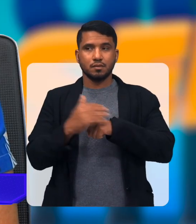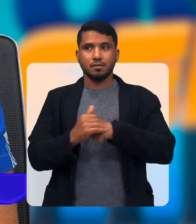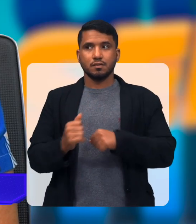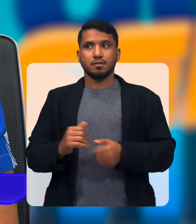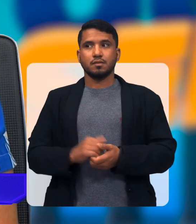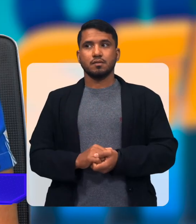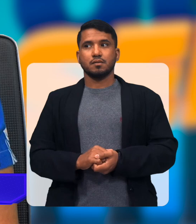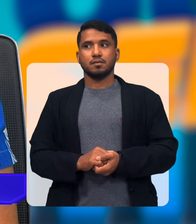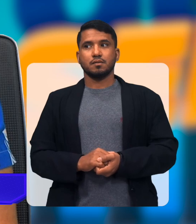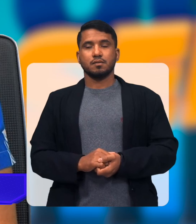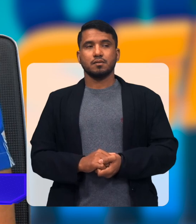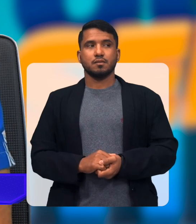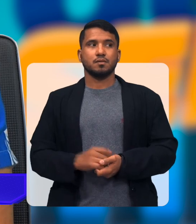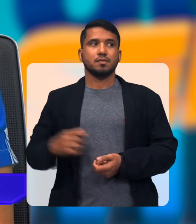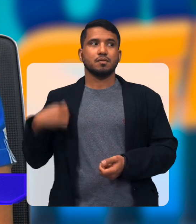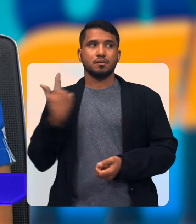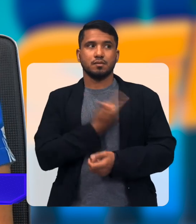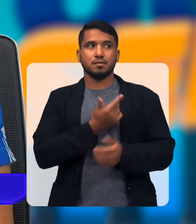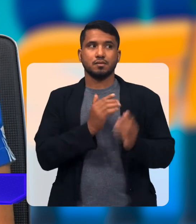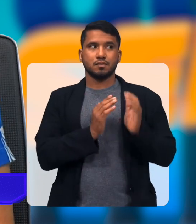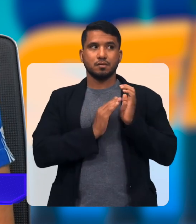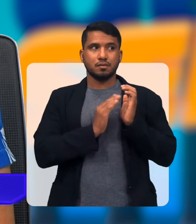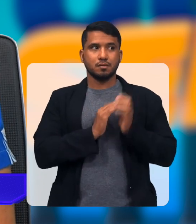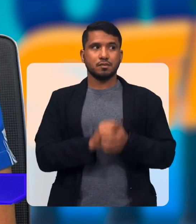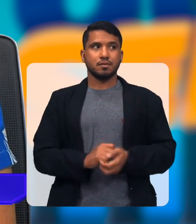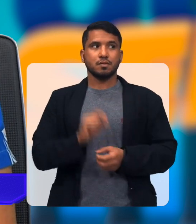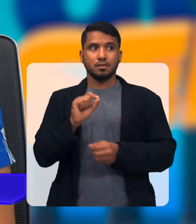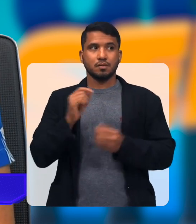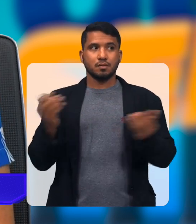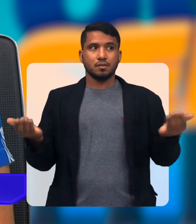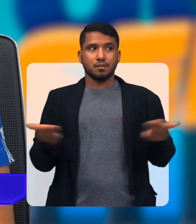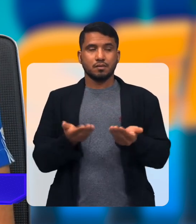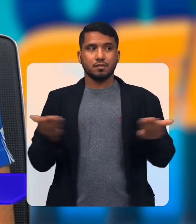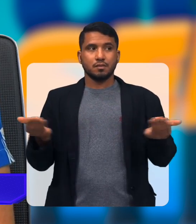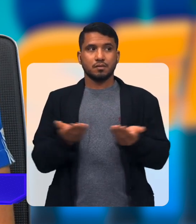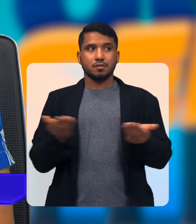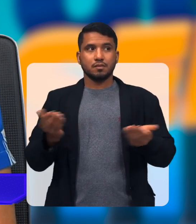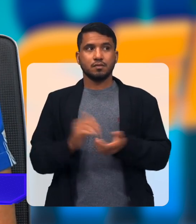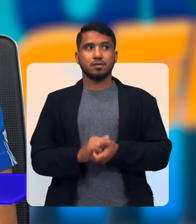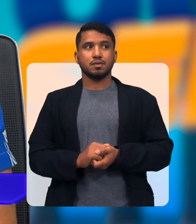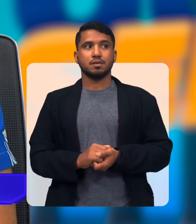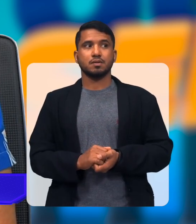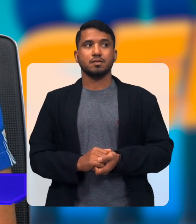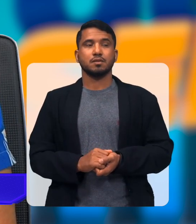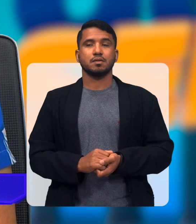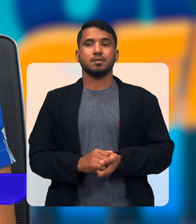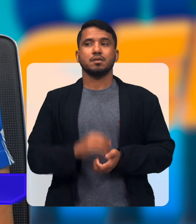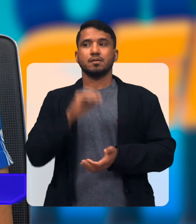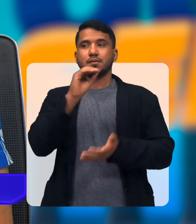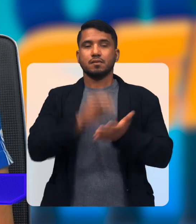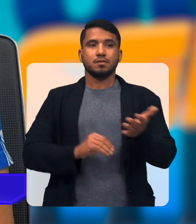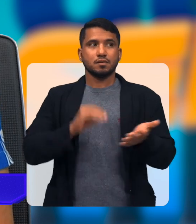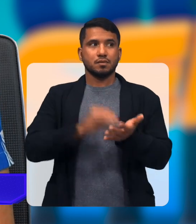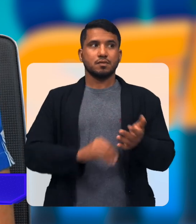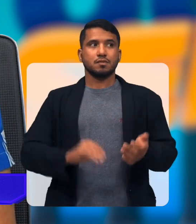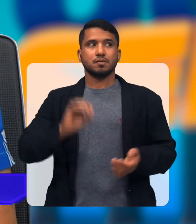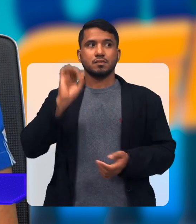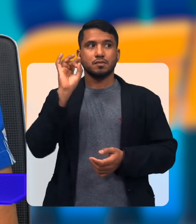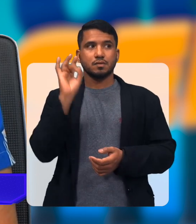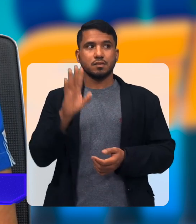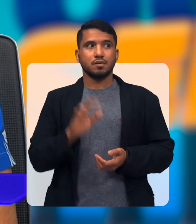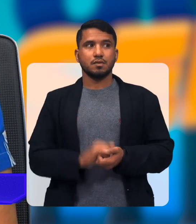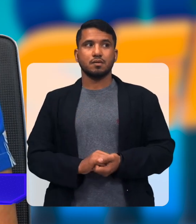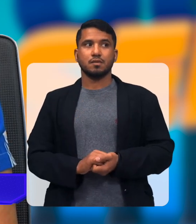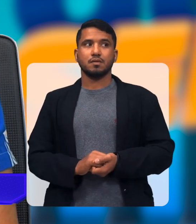muito carinho Para as Para nossas Apais Que hoje Tem estrutura E está faltando Só